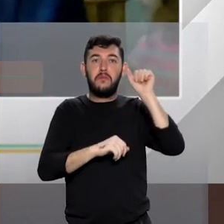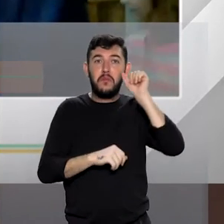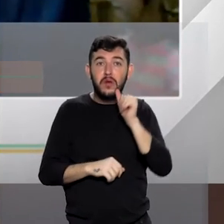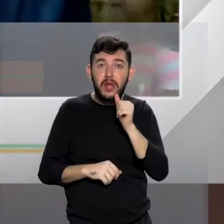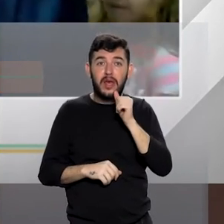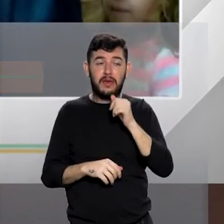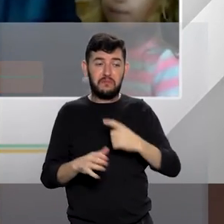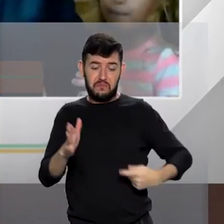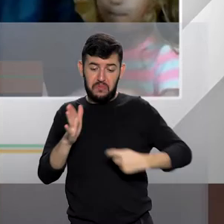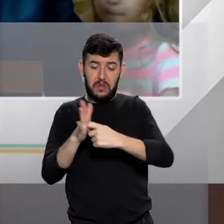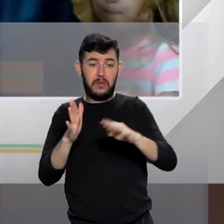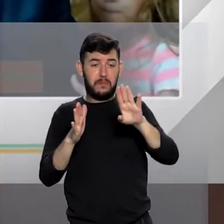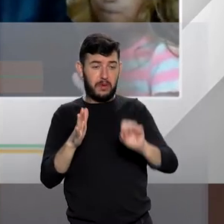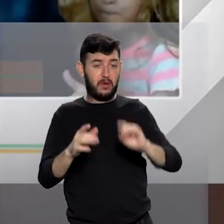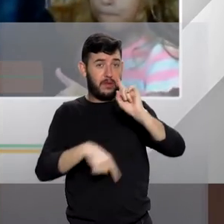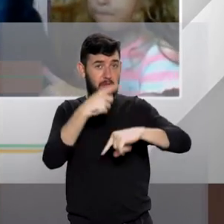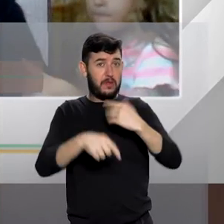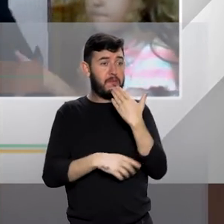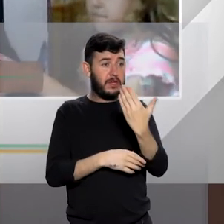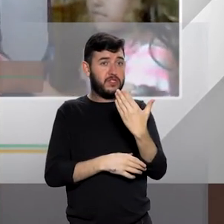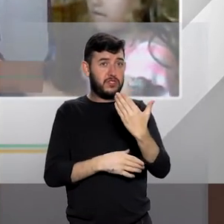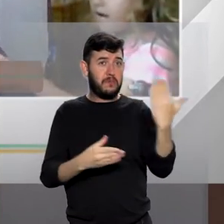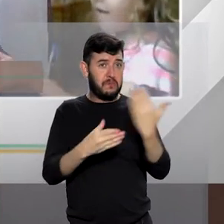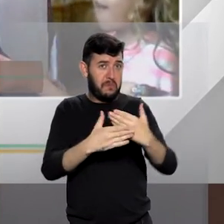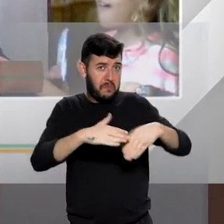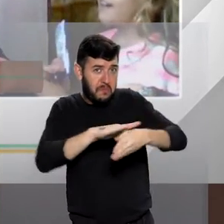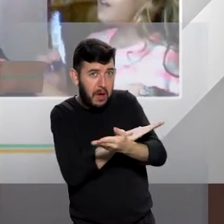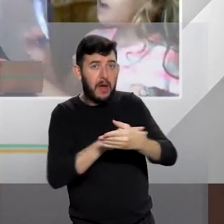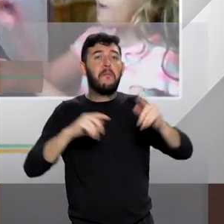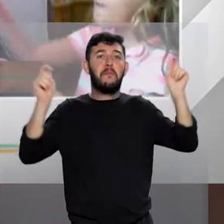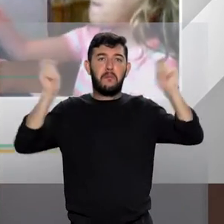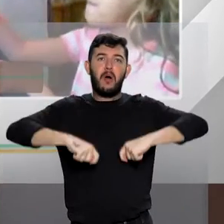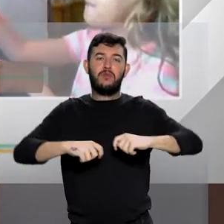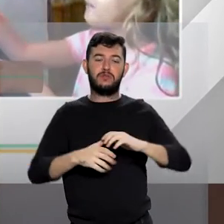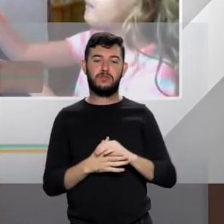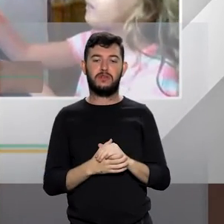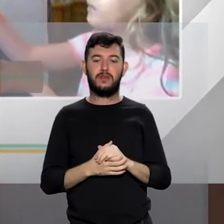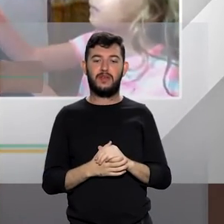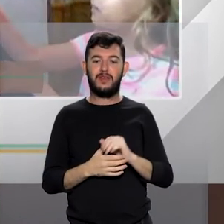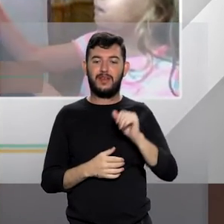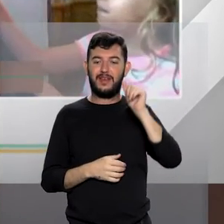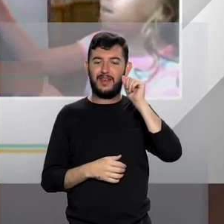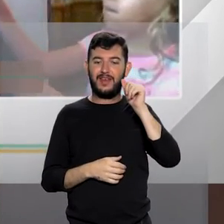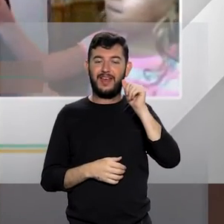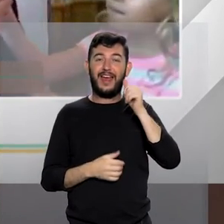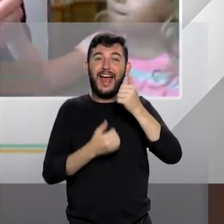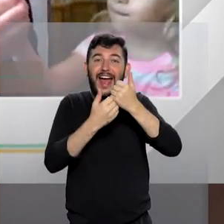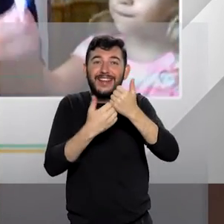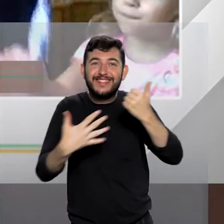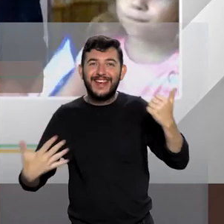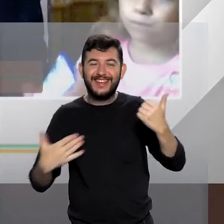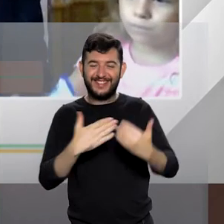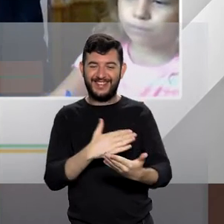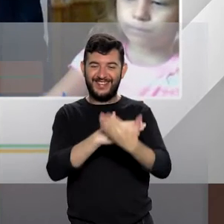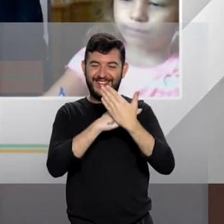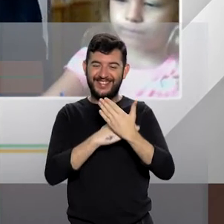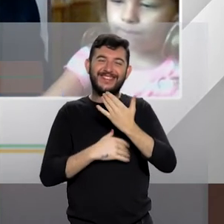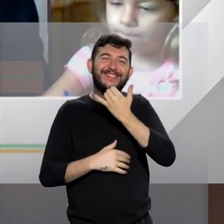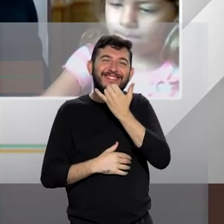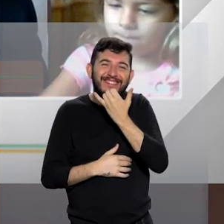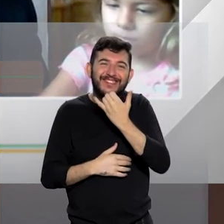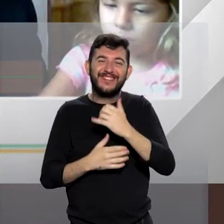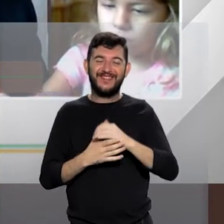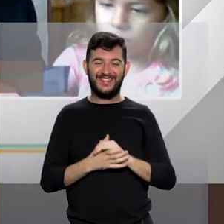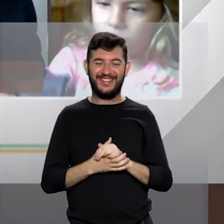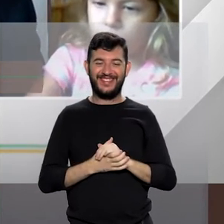arquivar, ela pode fazer o arquivamento. Vocês estão aqui com a minha assessora que acabou de chegar, peço desculpa para vocês.